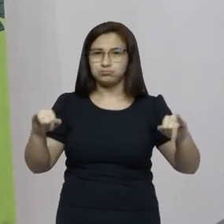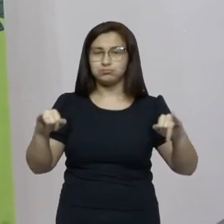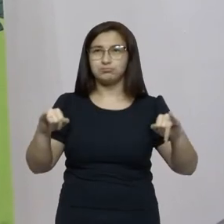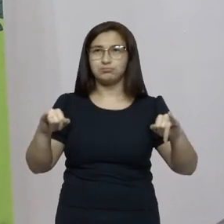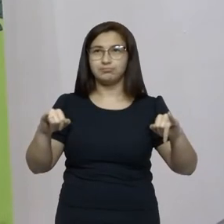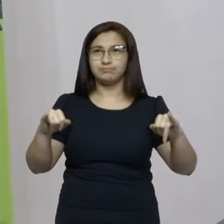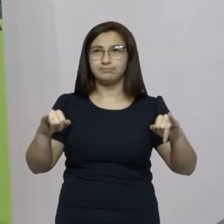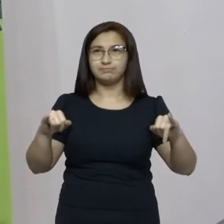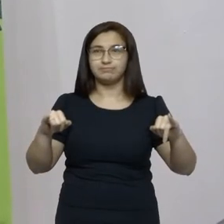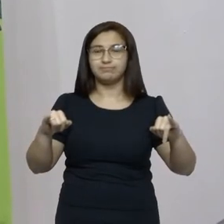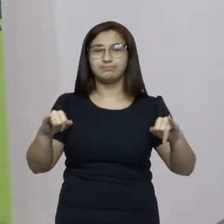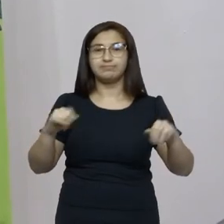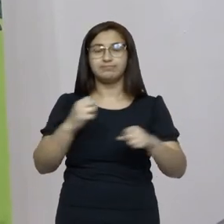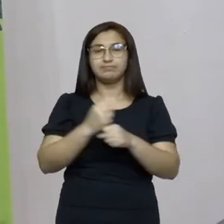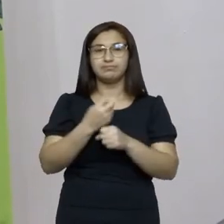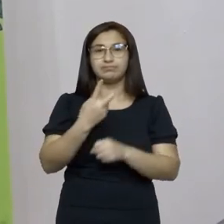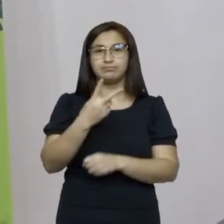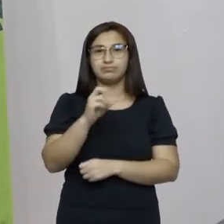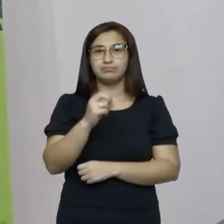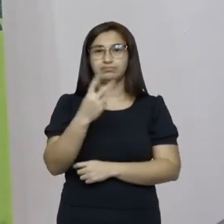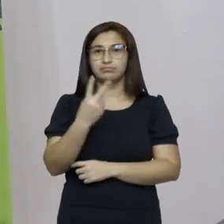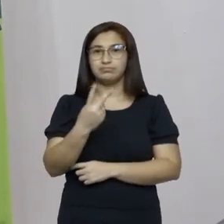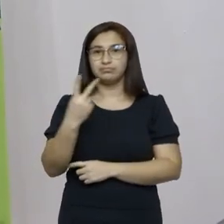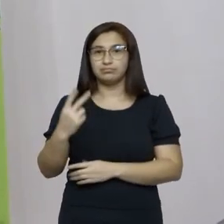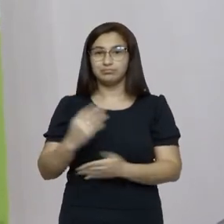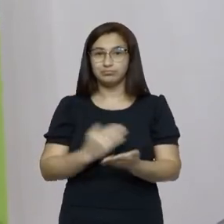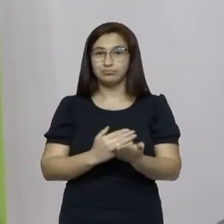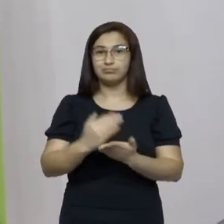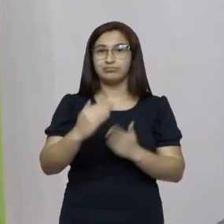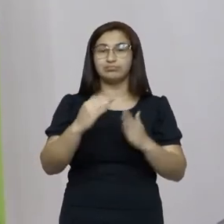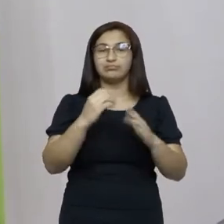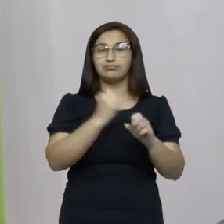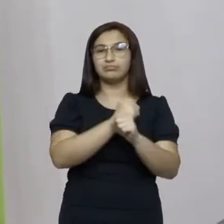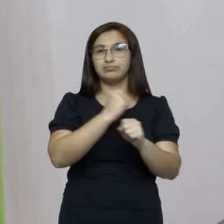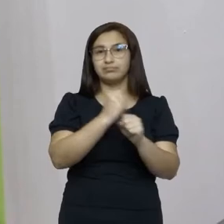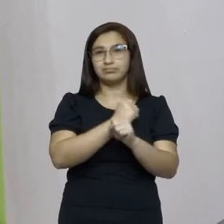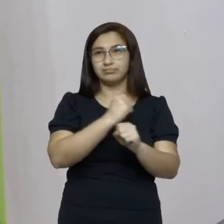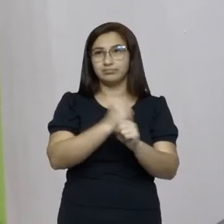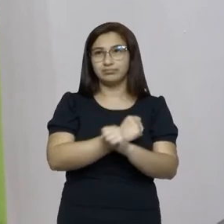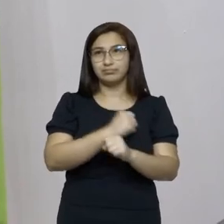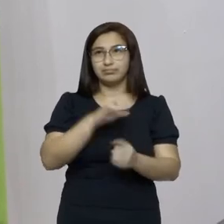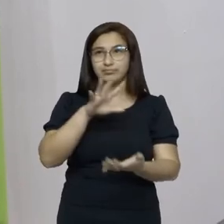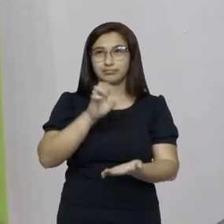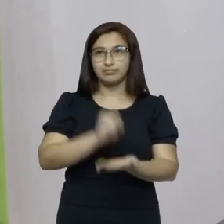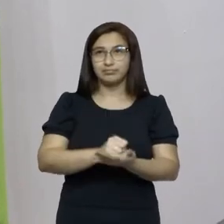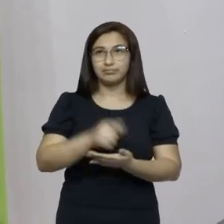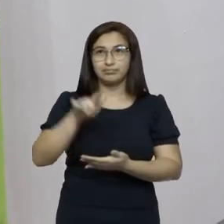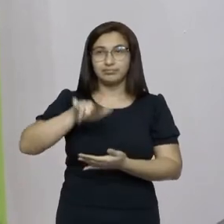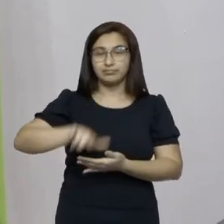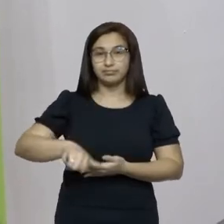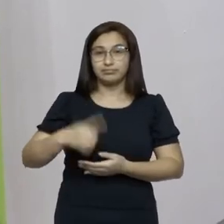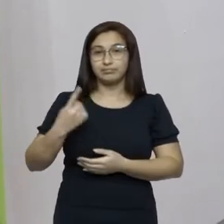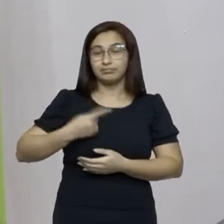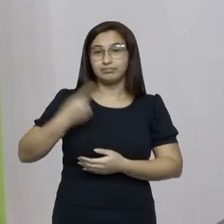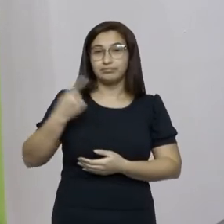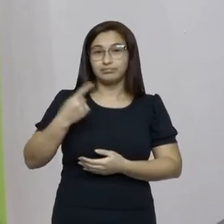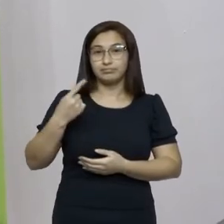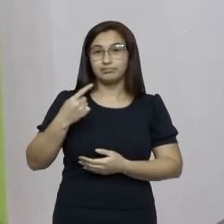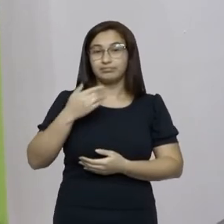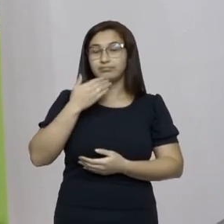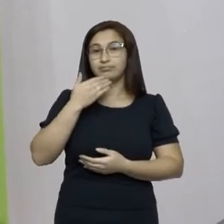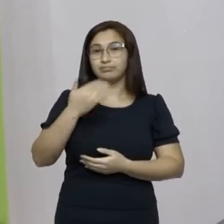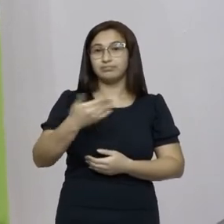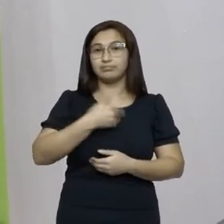em 2022 se iniciou a obra no nosso colégio e também registrar essa casa senhor presidente que foi o primeiro pedido que o